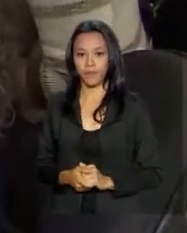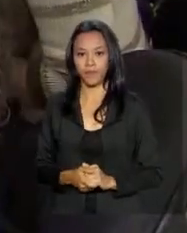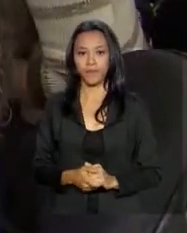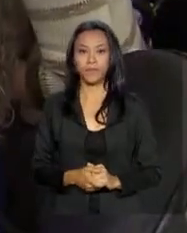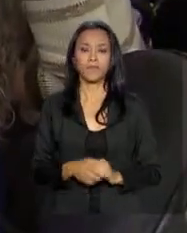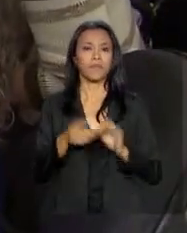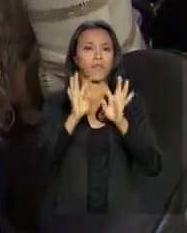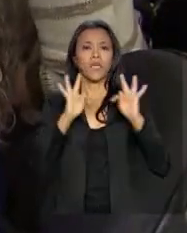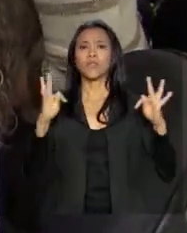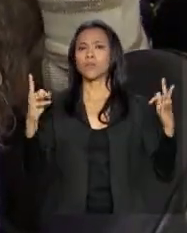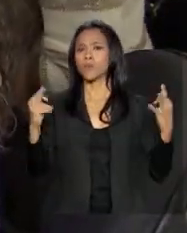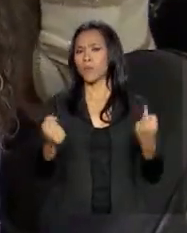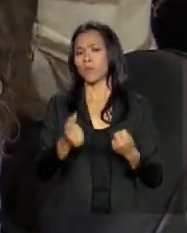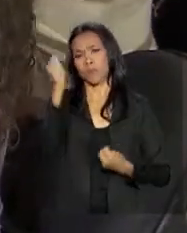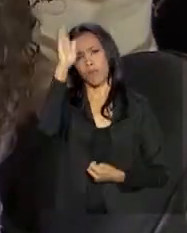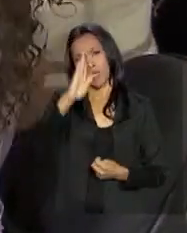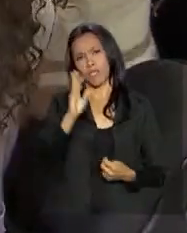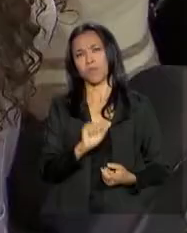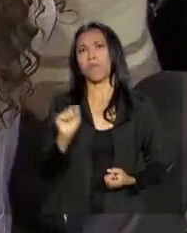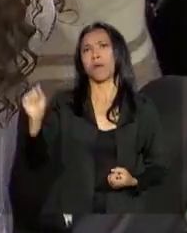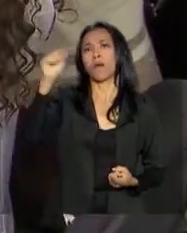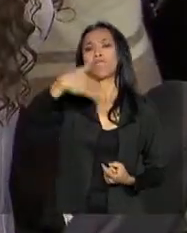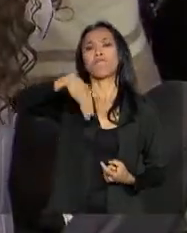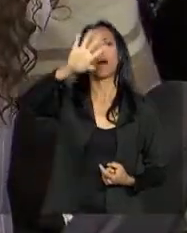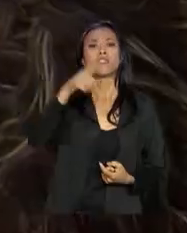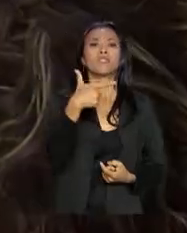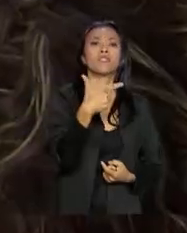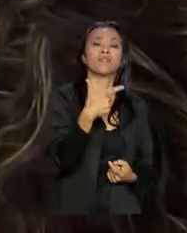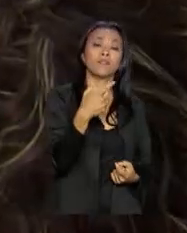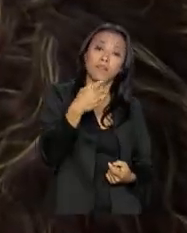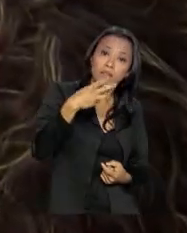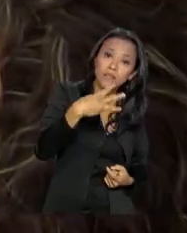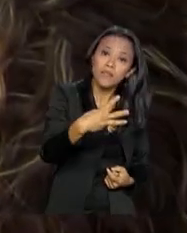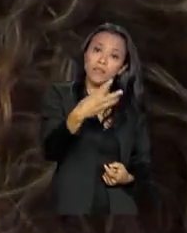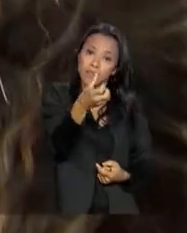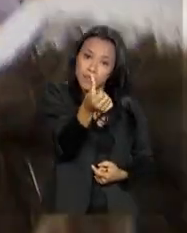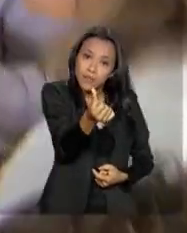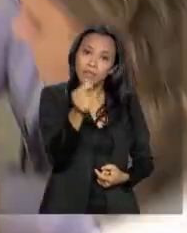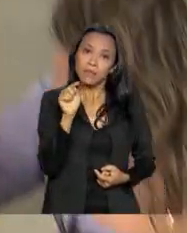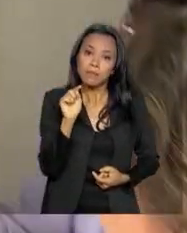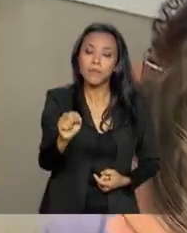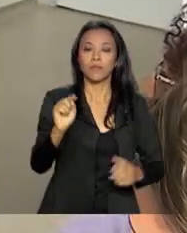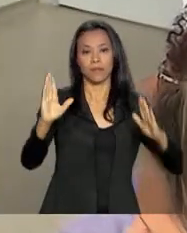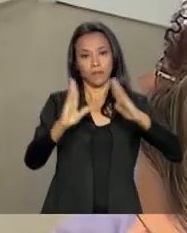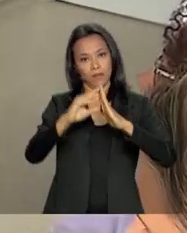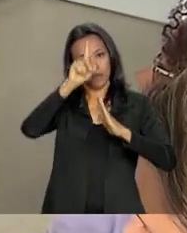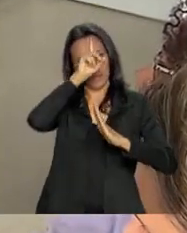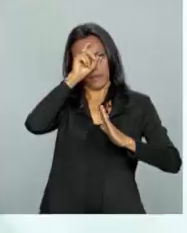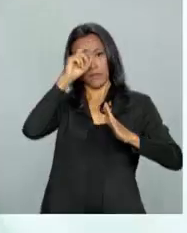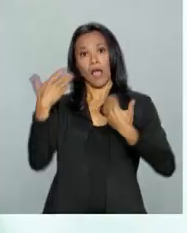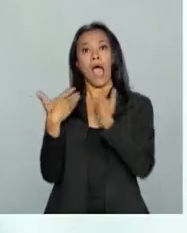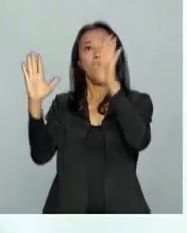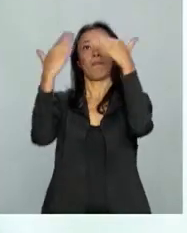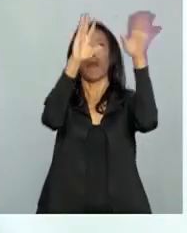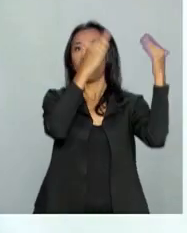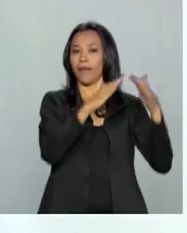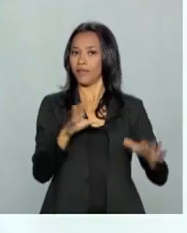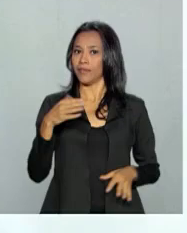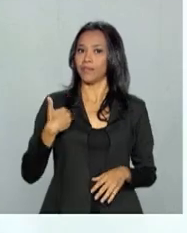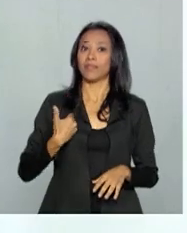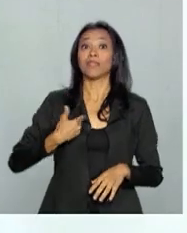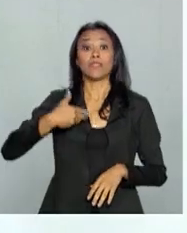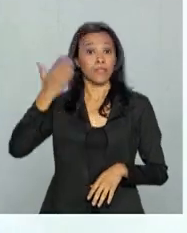Em todo o Brasil, mais de 36 mil postos de saúde ficaram abertos neste sábado, no dia da